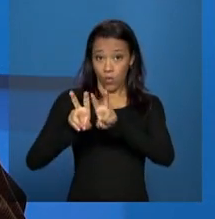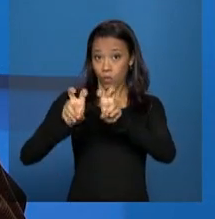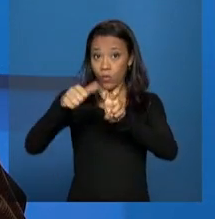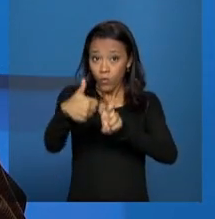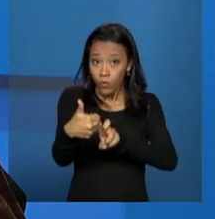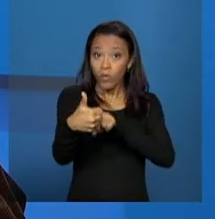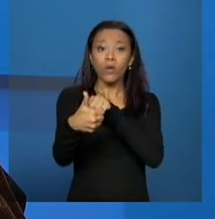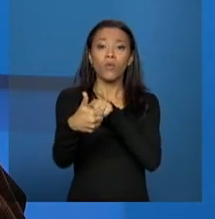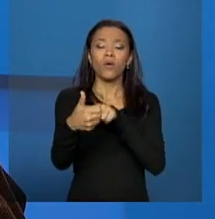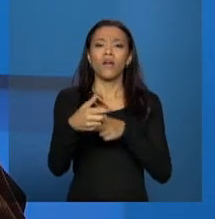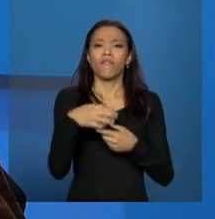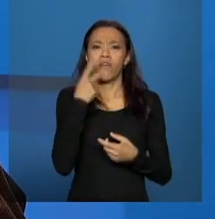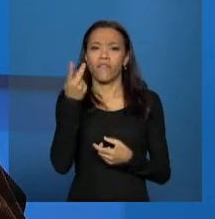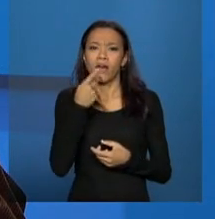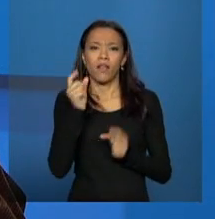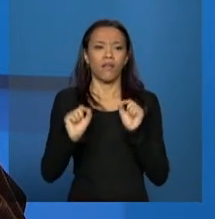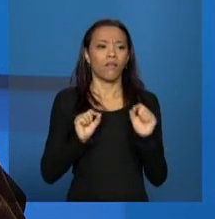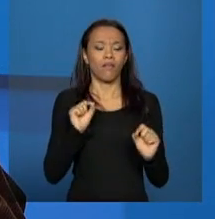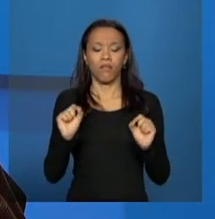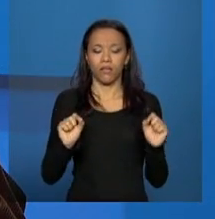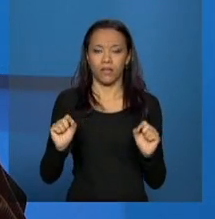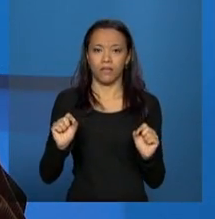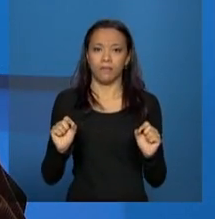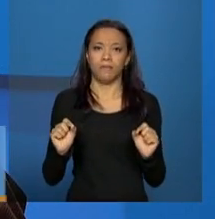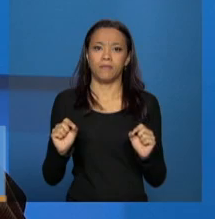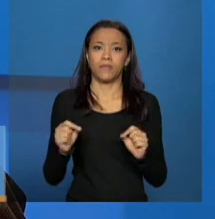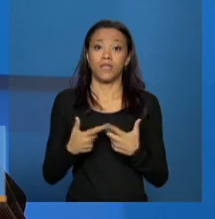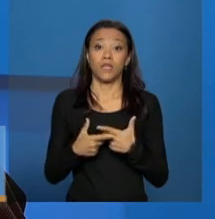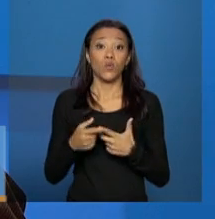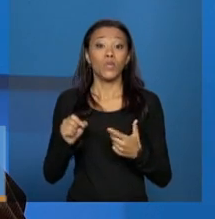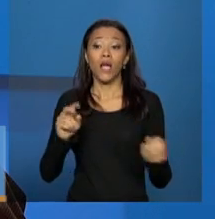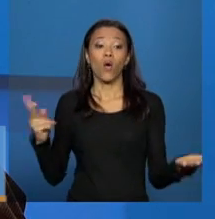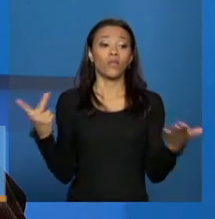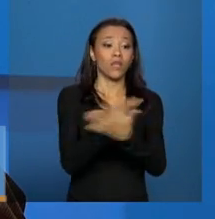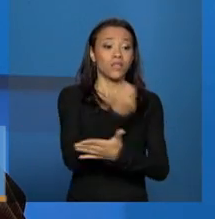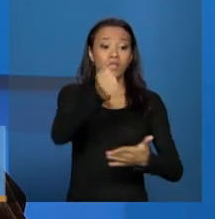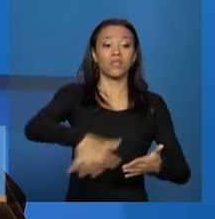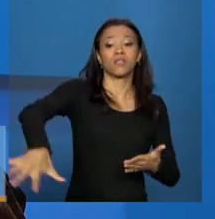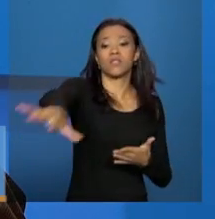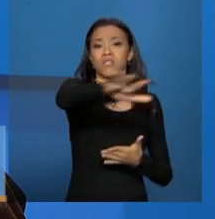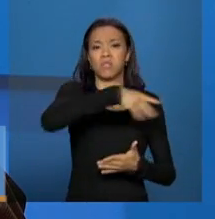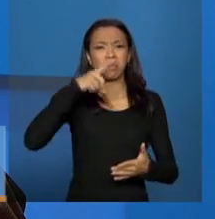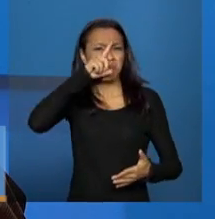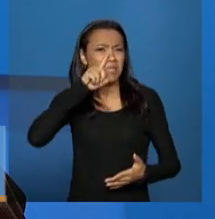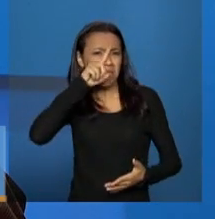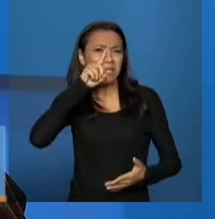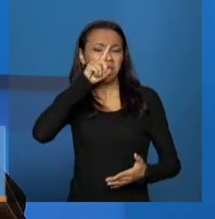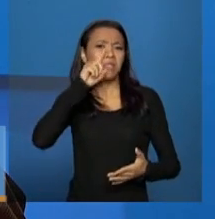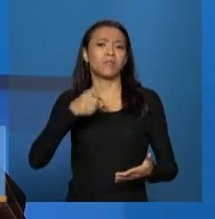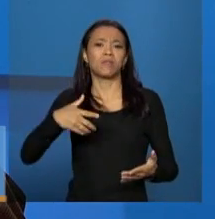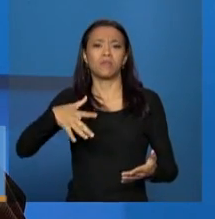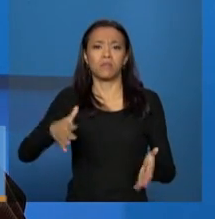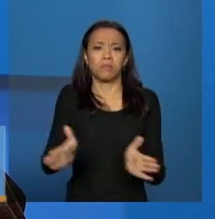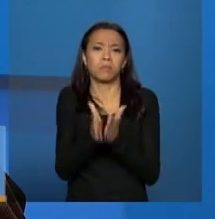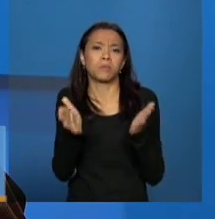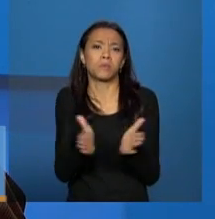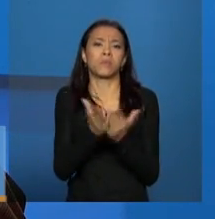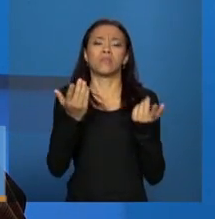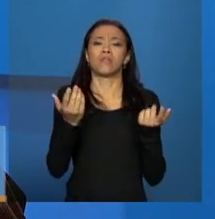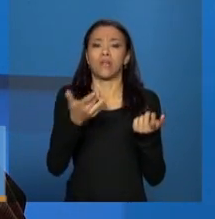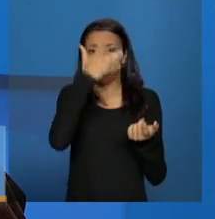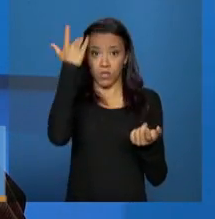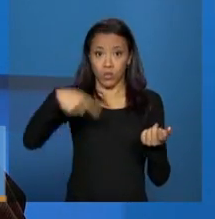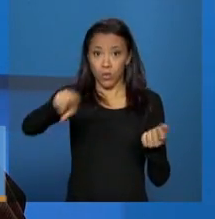trabalhando o enfrentamento das situações de desproteções sociais e a cobertura dos serviços, programas, projetos, benefícios